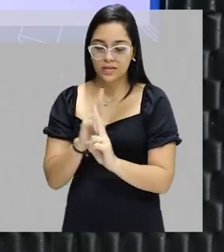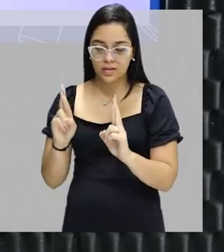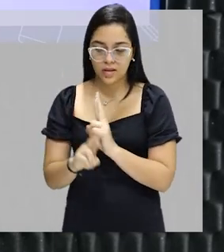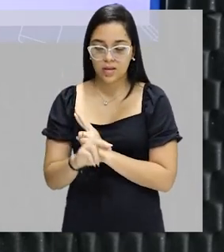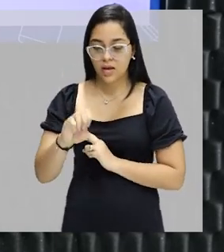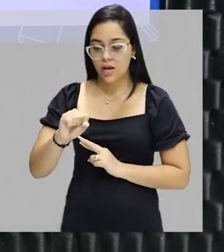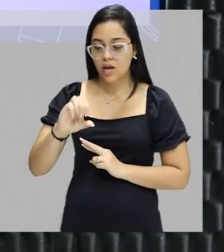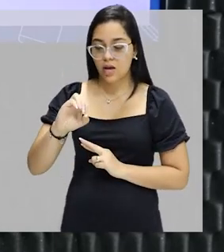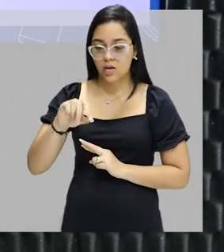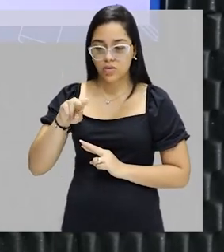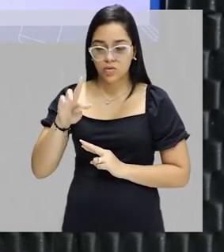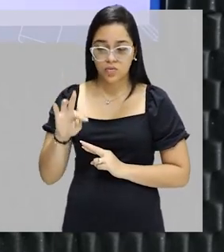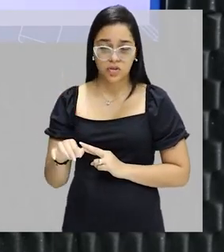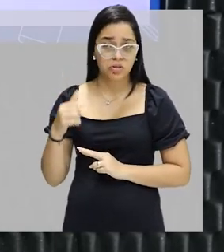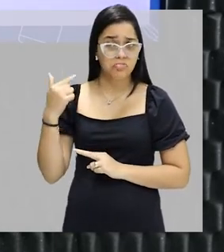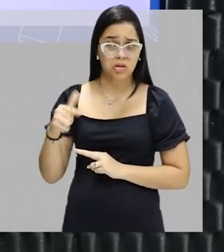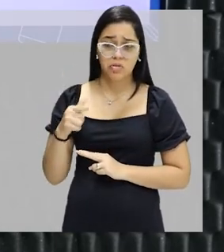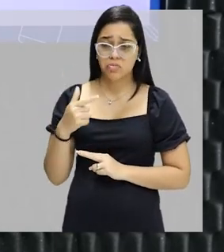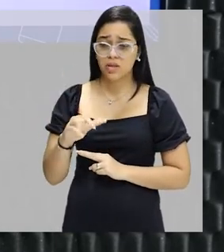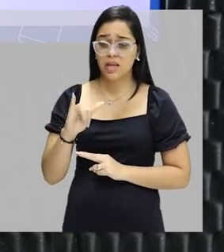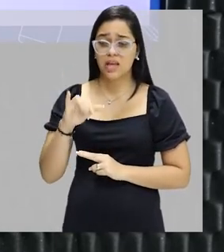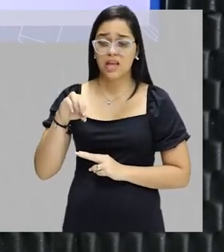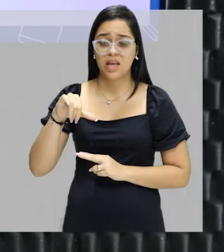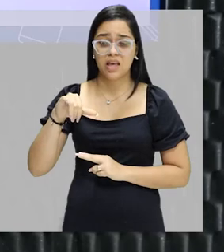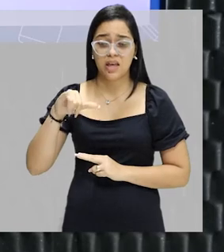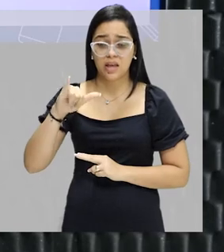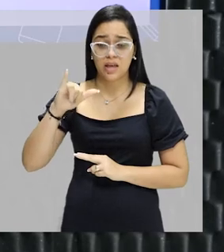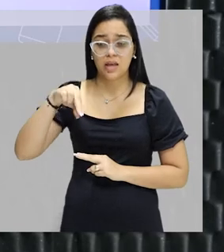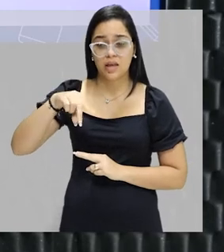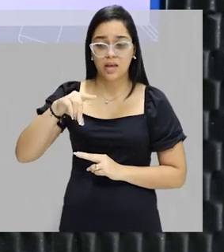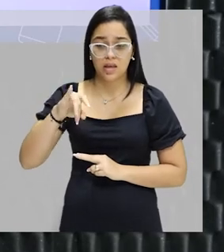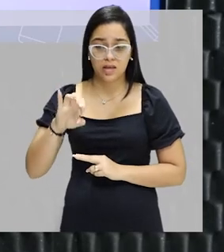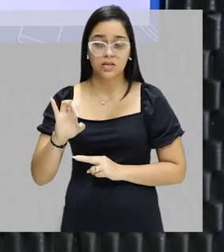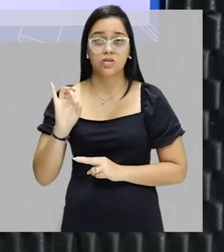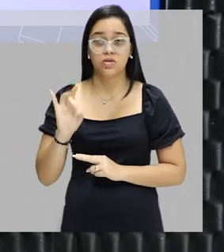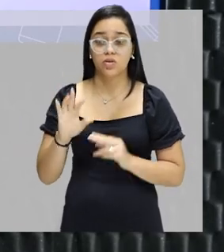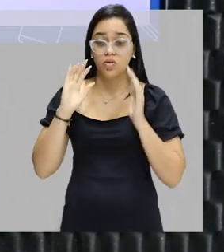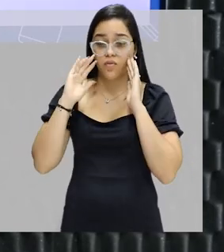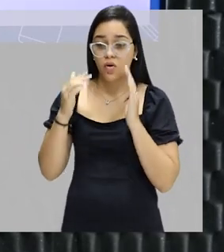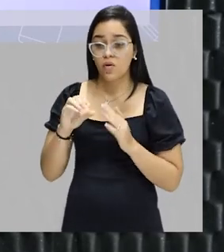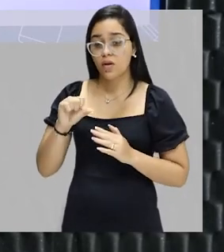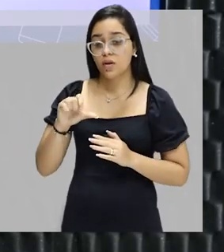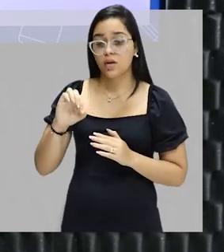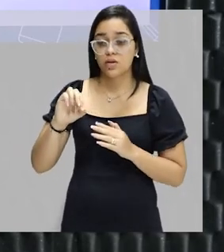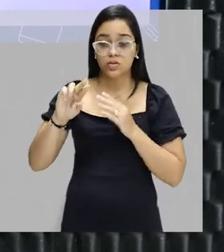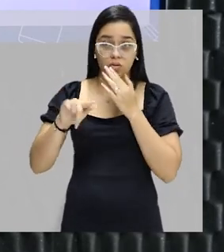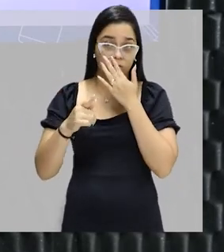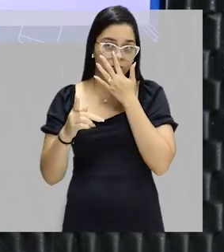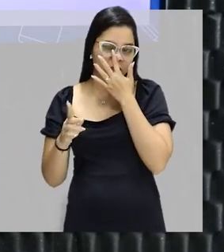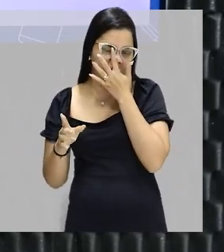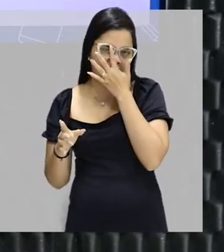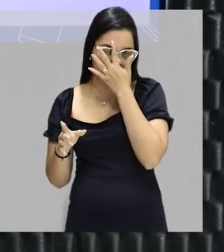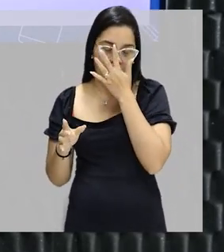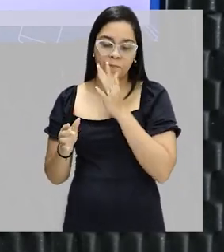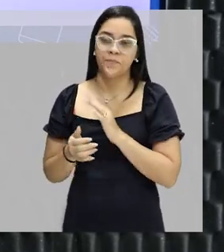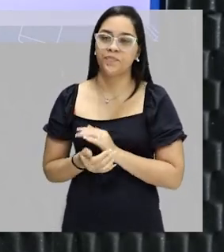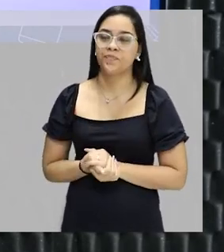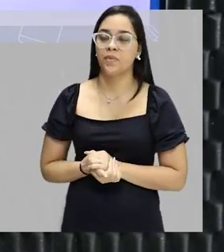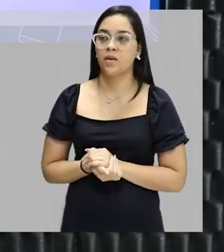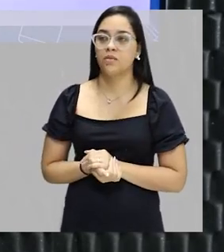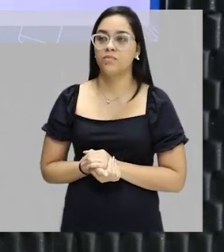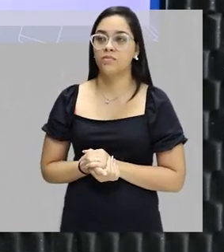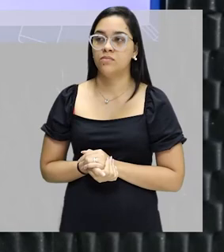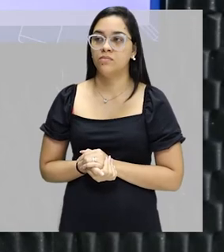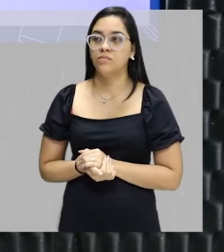Se não tem índice, se refere à solução, certo? Já aquela combinação de soluto com